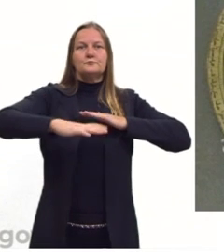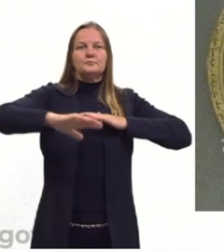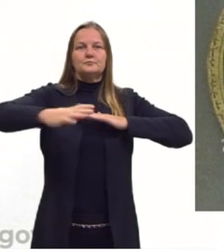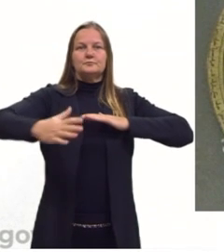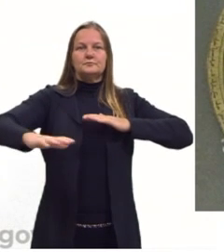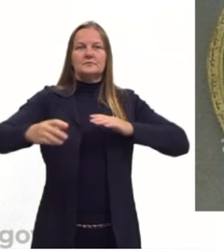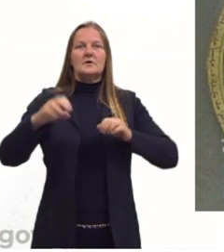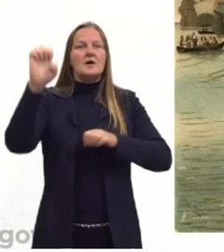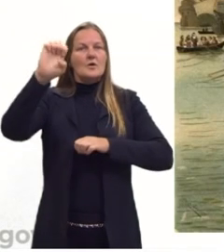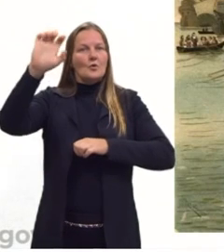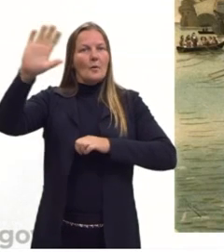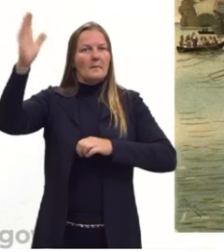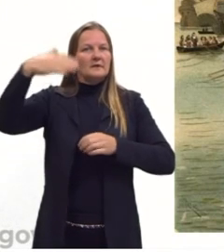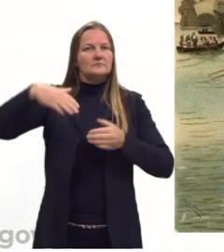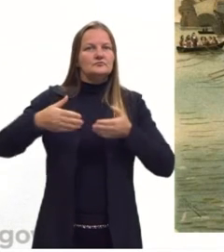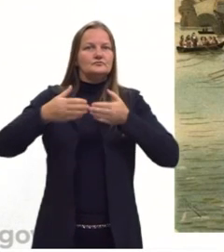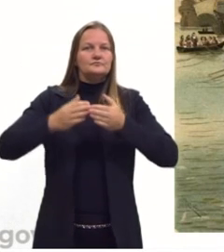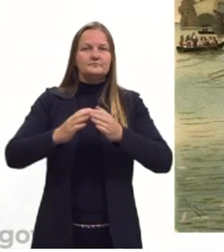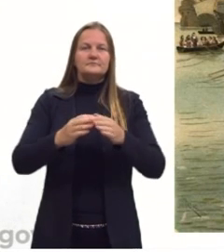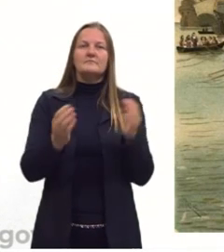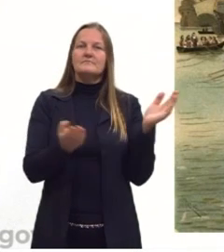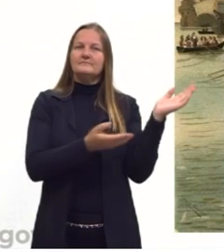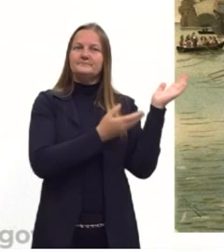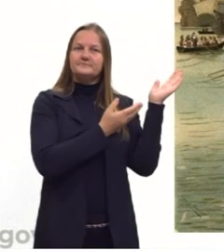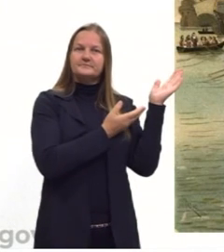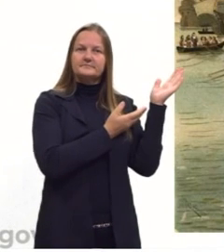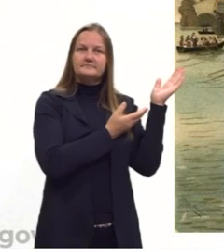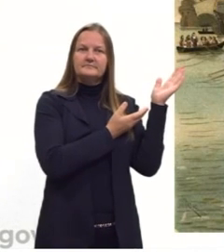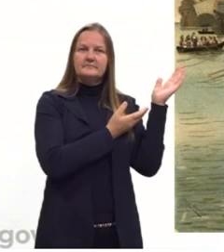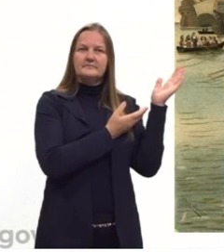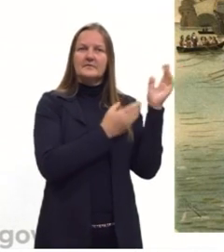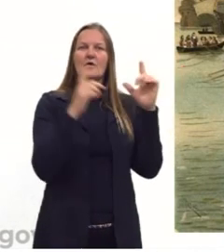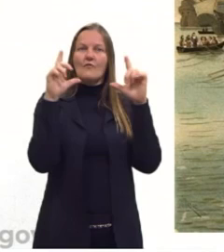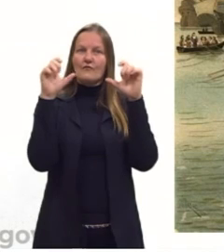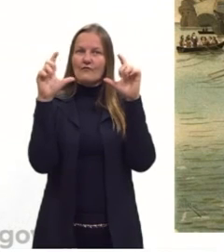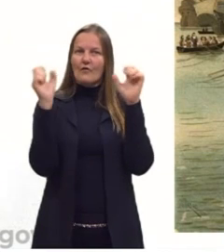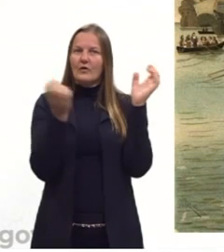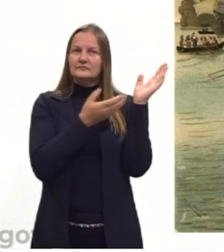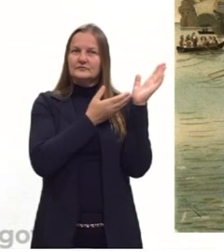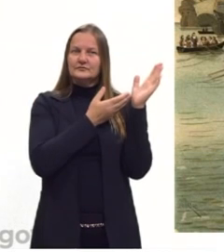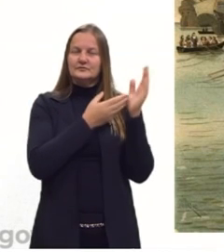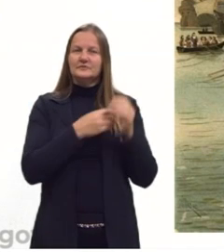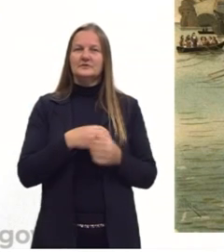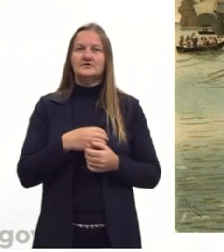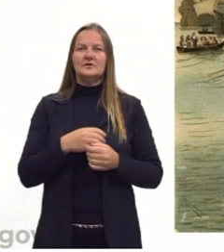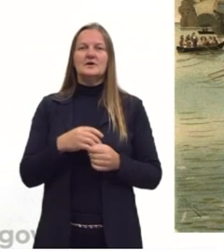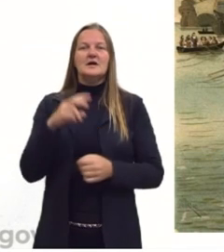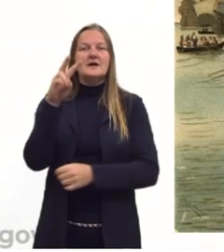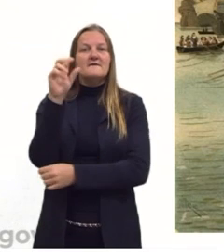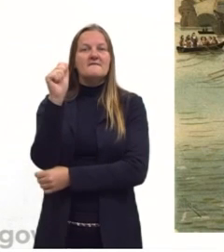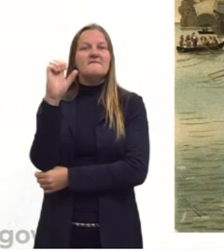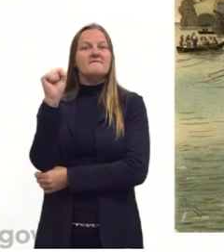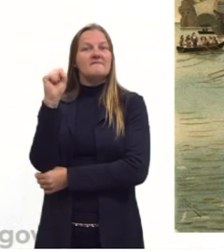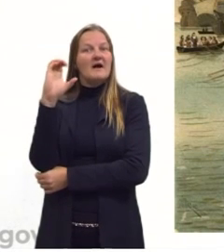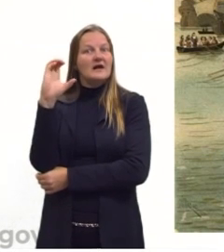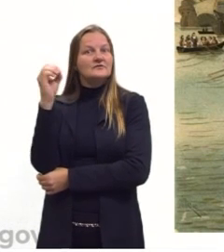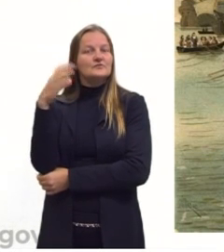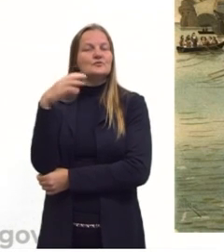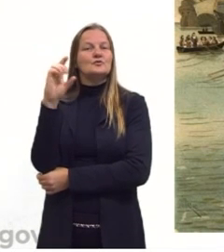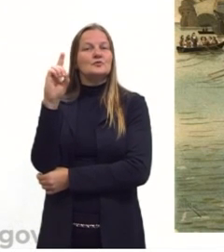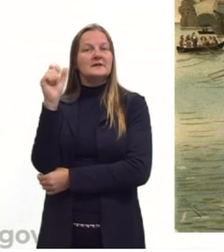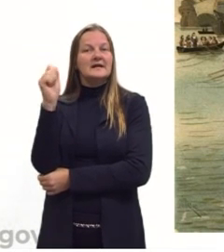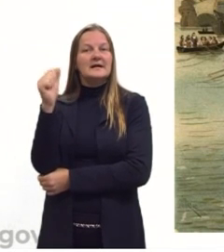europeia. E aqui a gente tem uma imagem que é a partida de Vasco da Gama para a Índia em